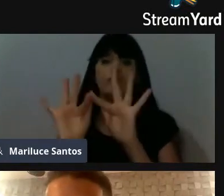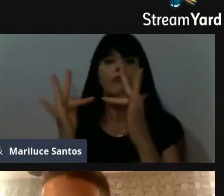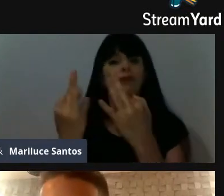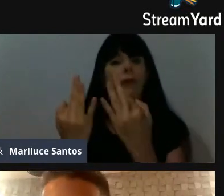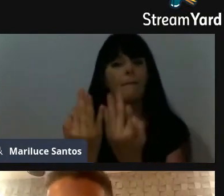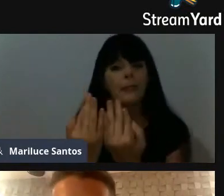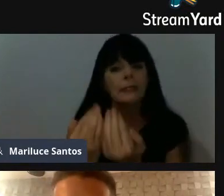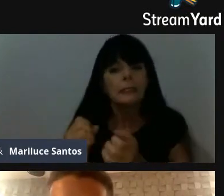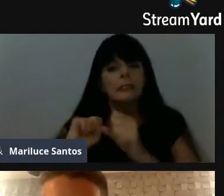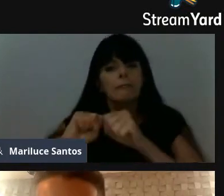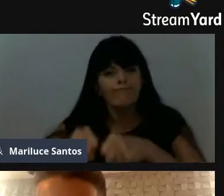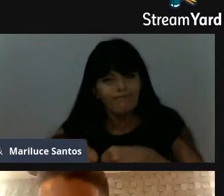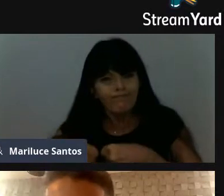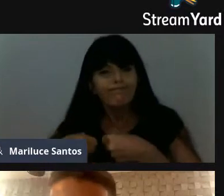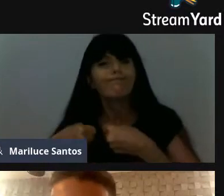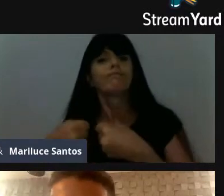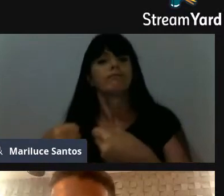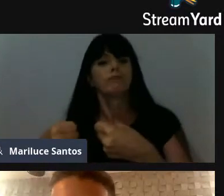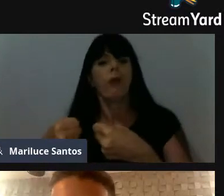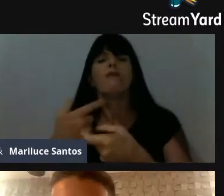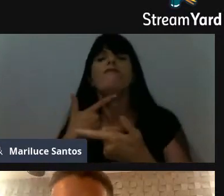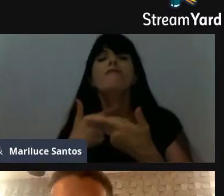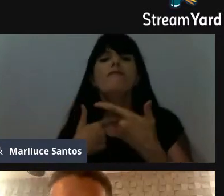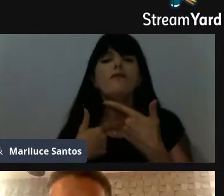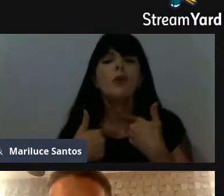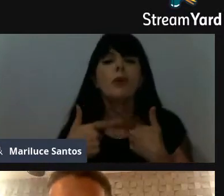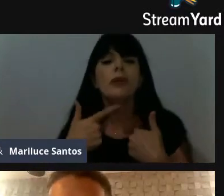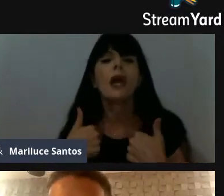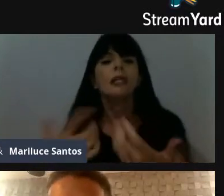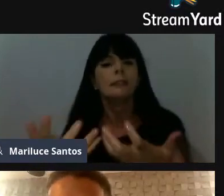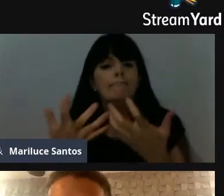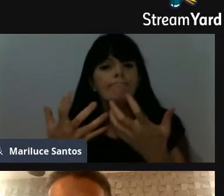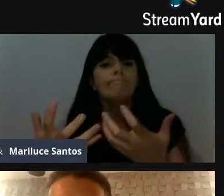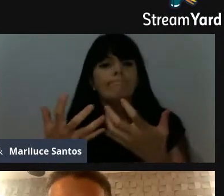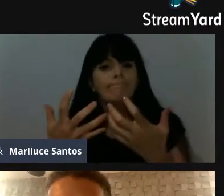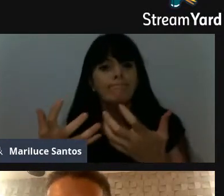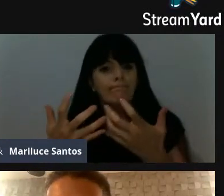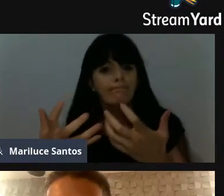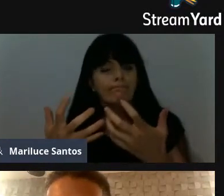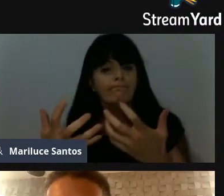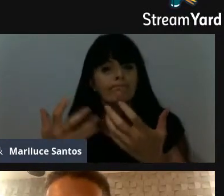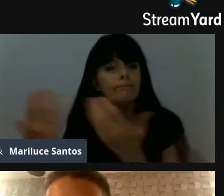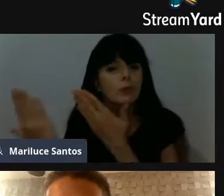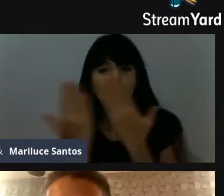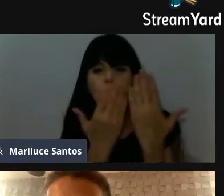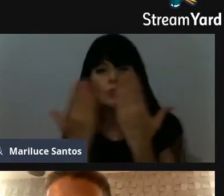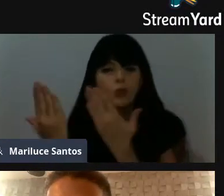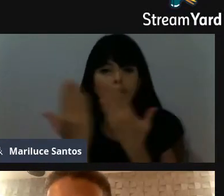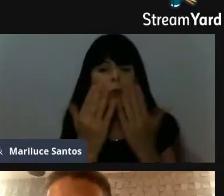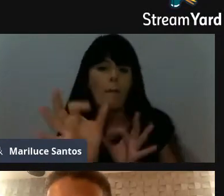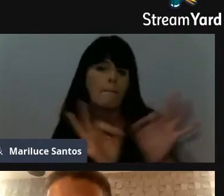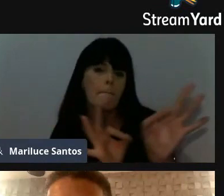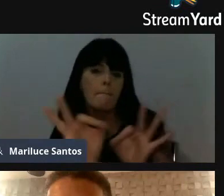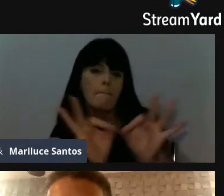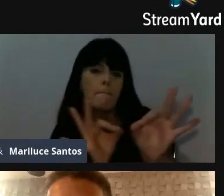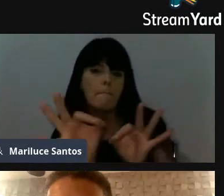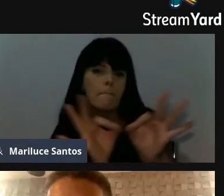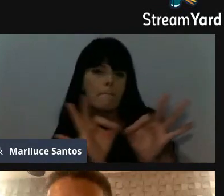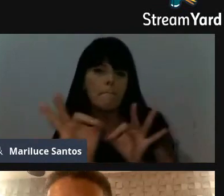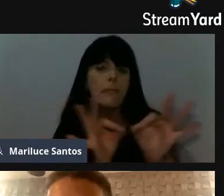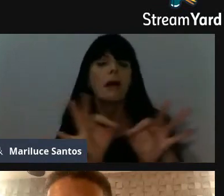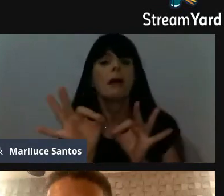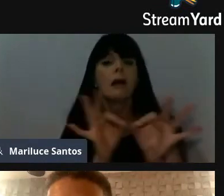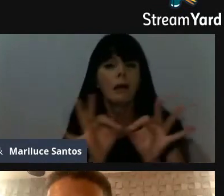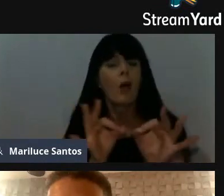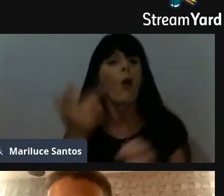esforço, de muita força de vontade, de muito querer, de muito estudo, de muita preparação, vamos dizer assim,